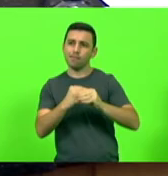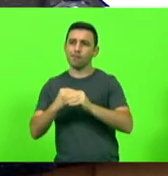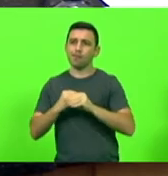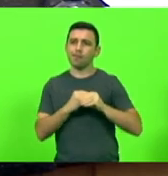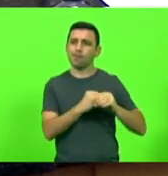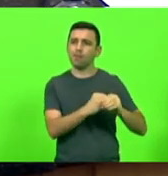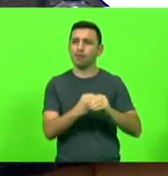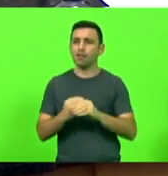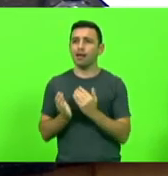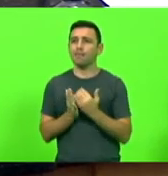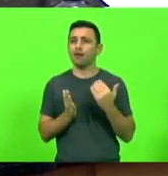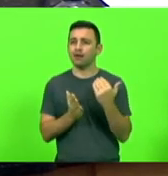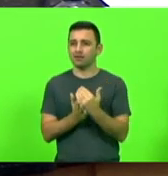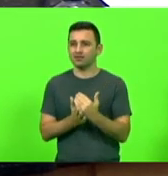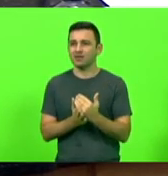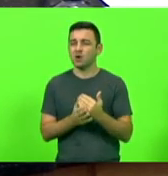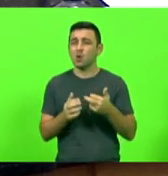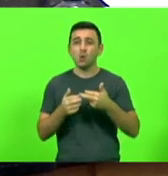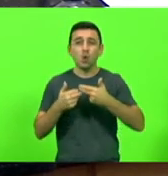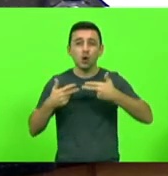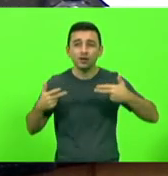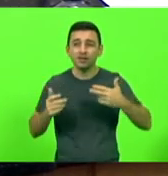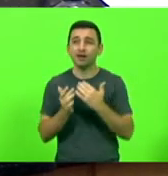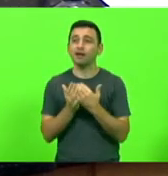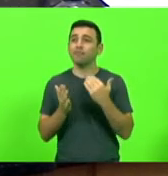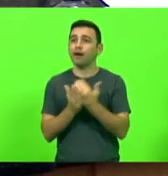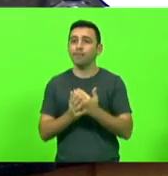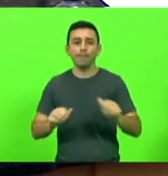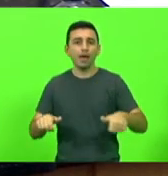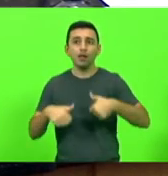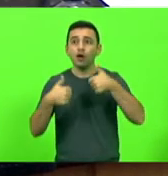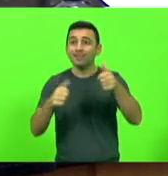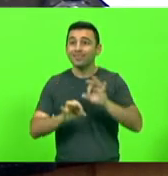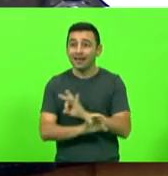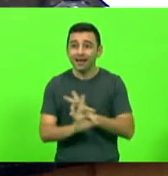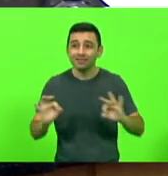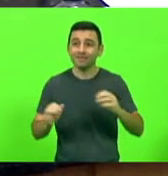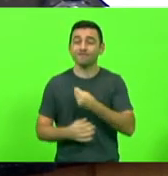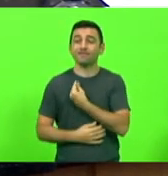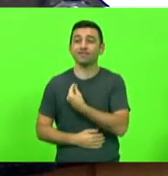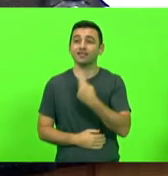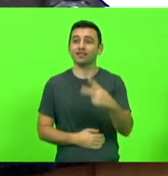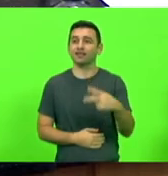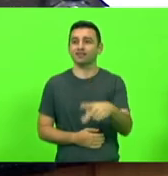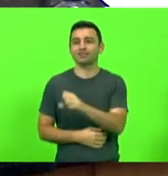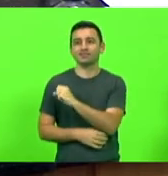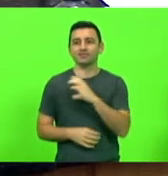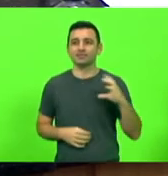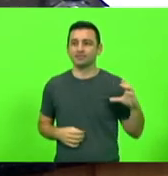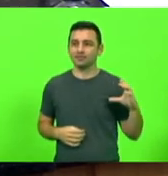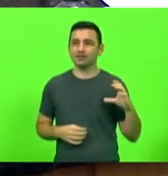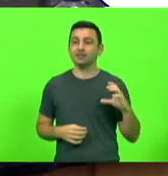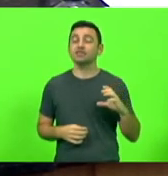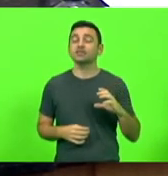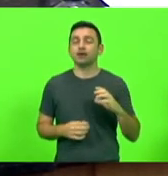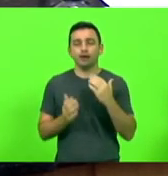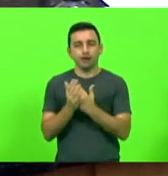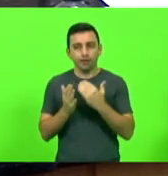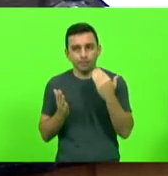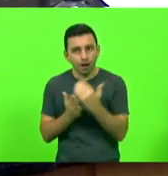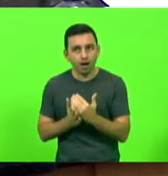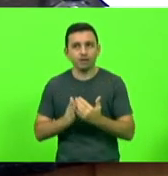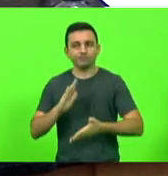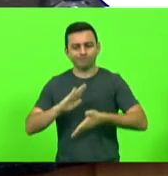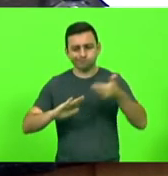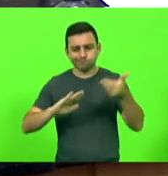monte de coisa que infelizmente não melhora a vida do catarinense. Portanto, cada vez se tira mais do catarinense,